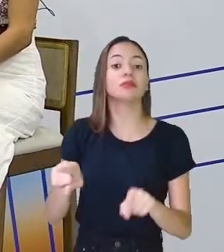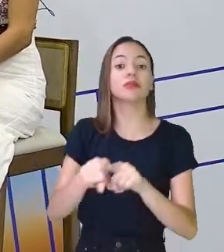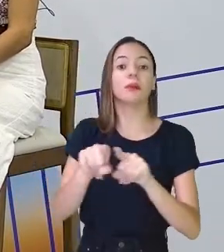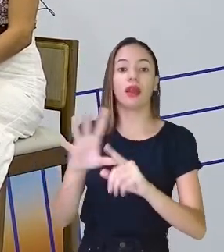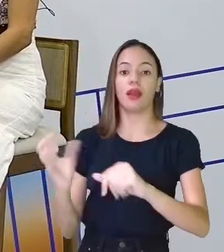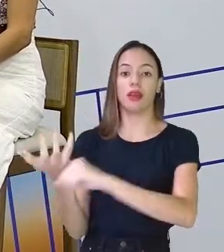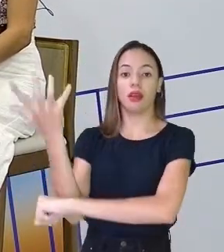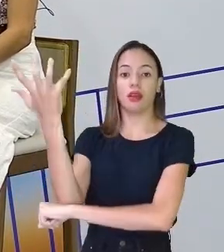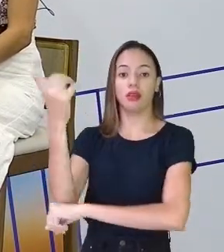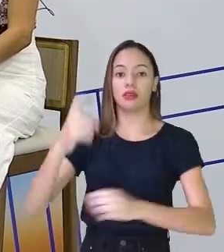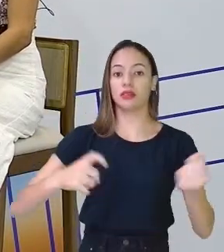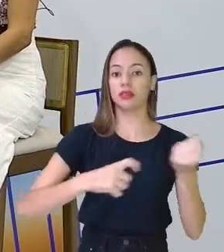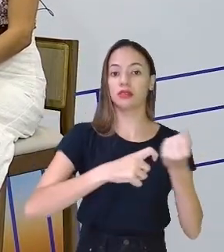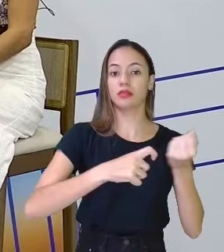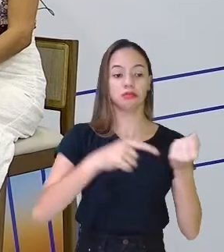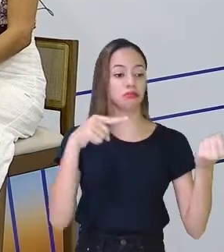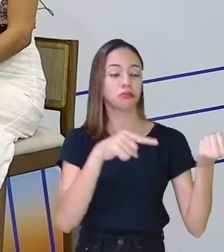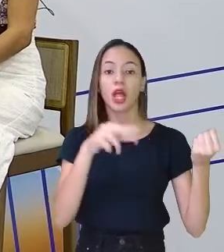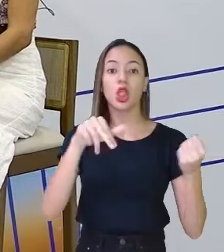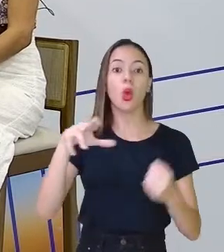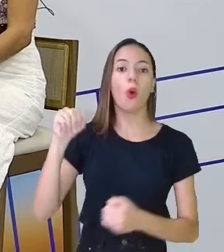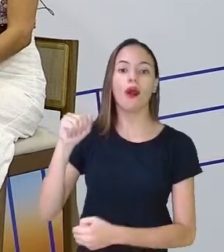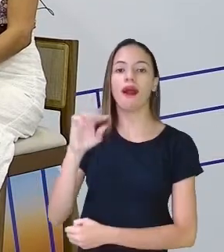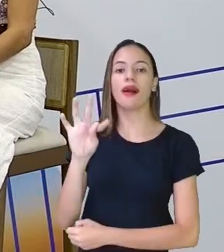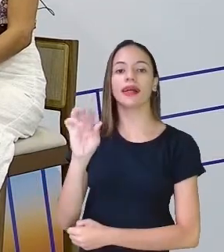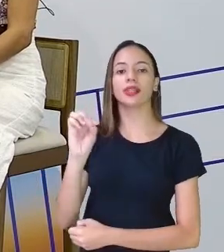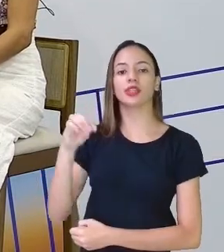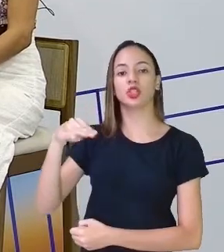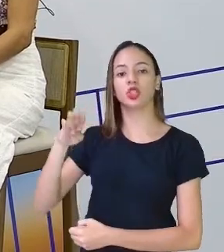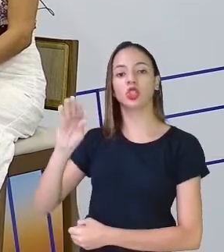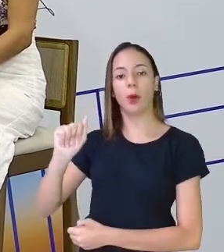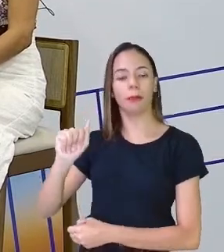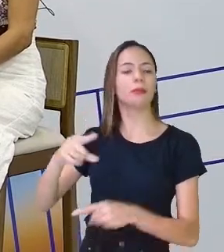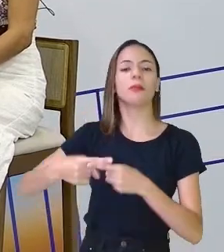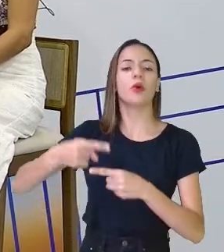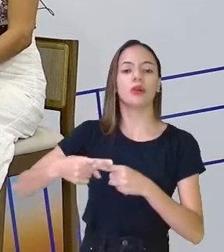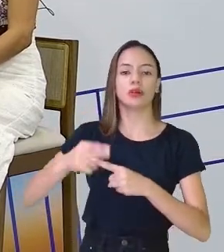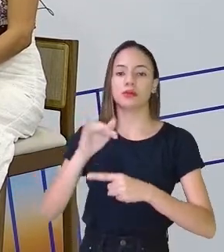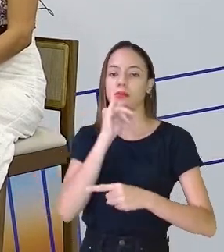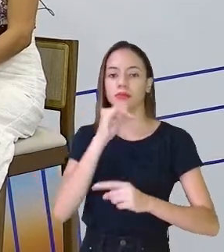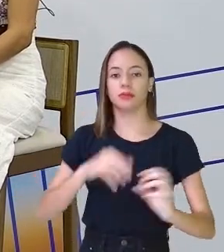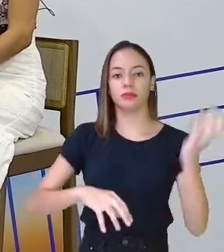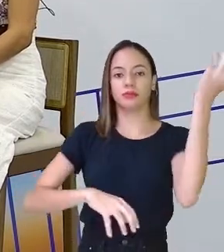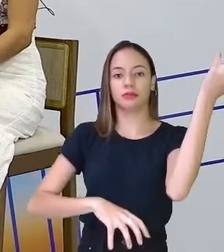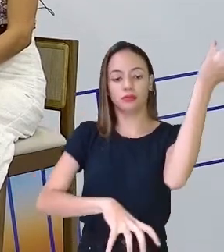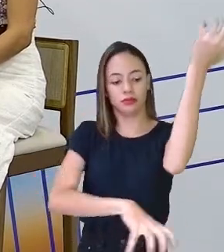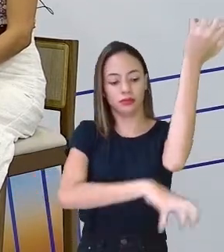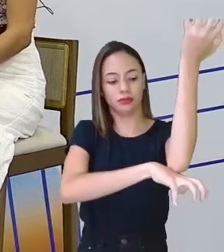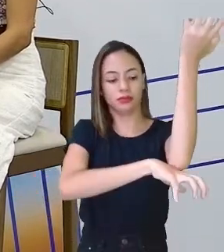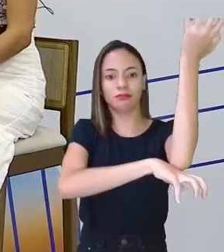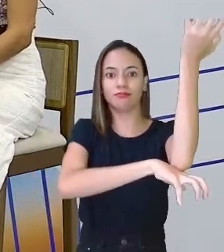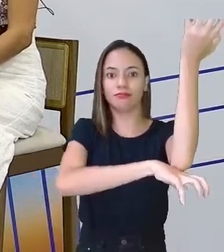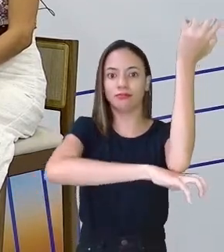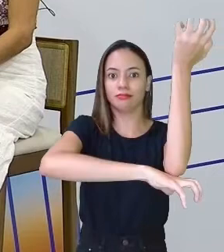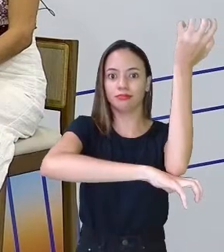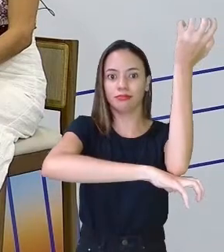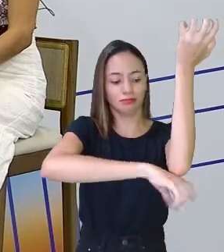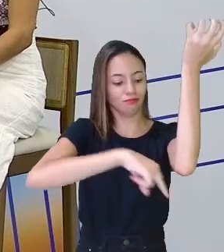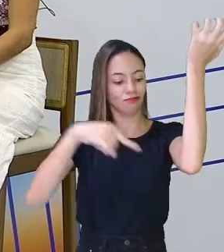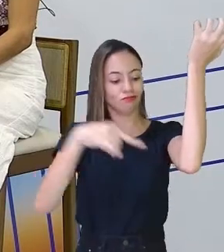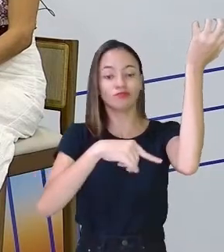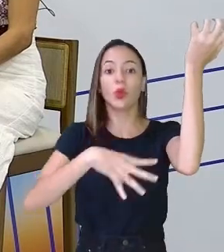tomba. Por quê? As galhas dele apoiam no solo. Então ele conhece bem